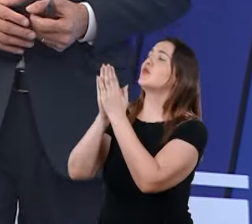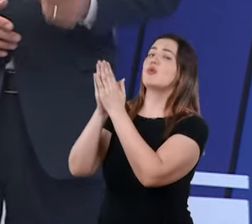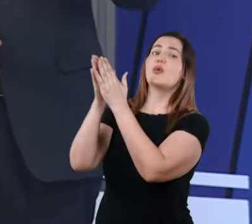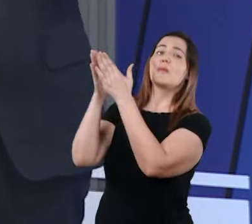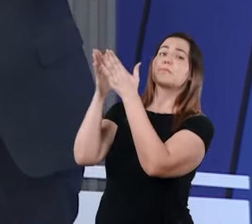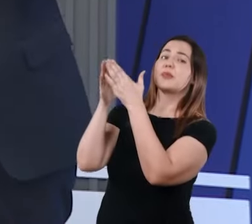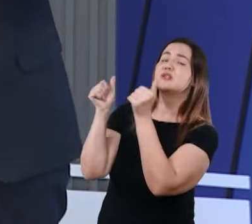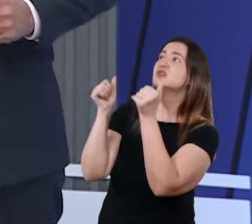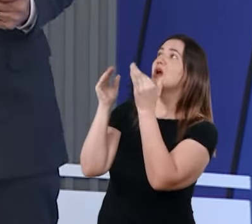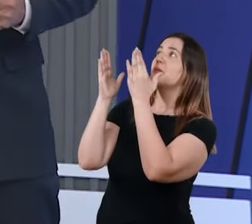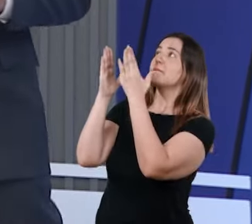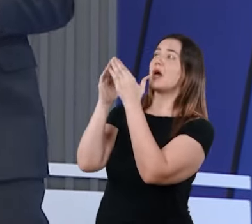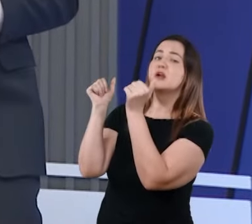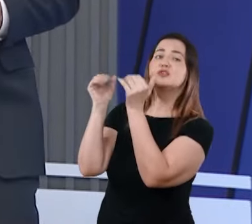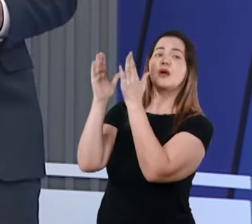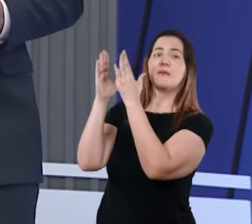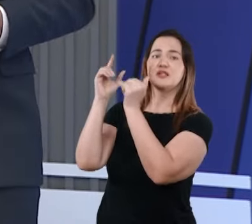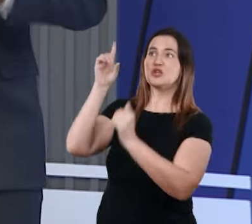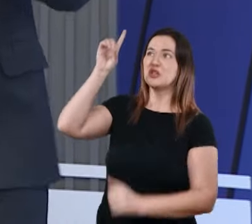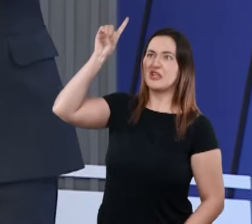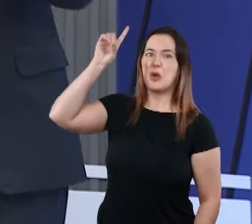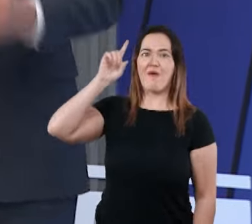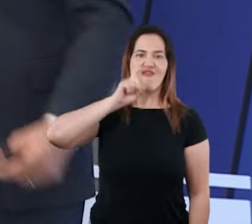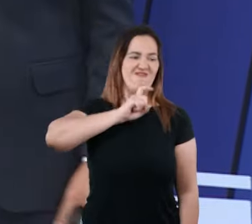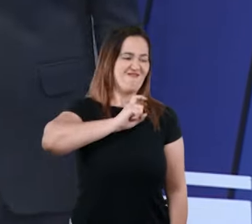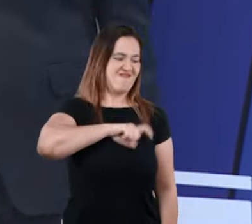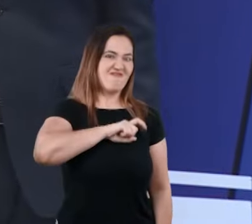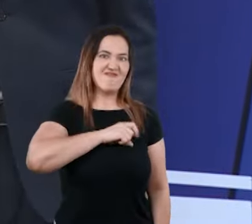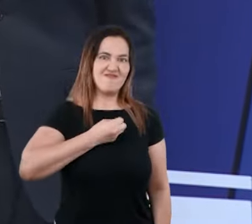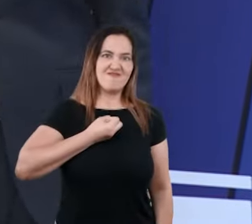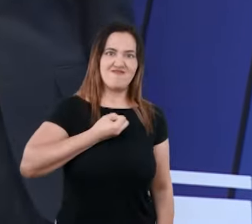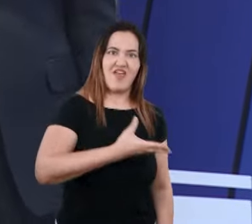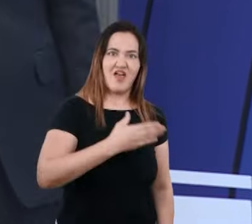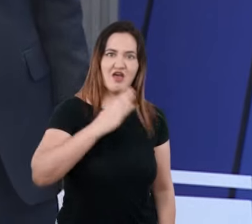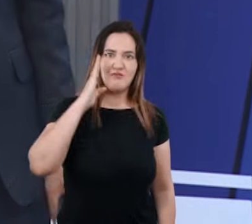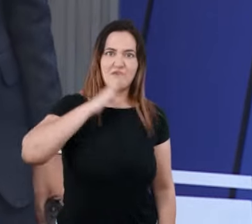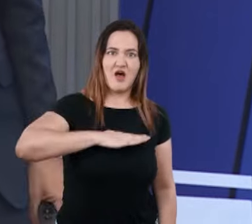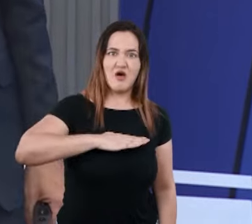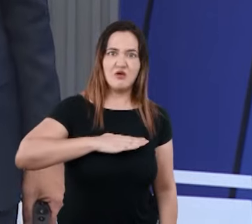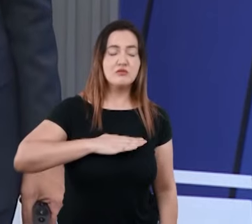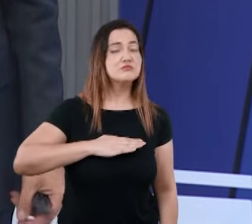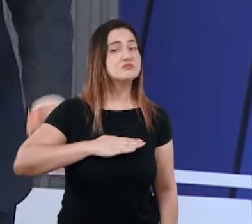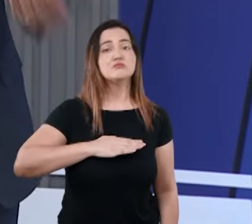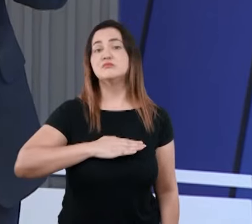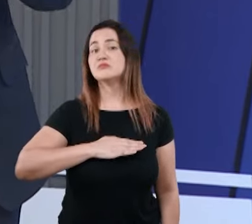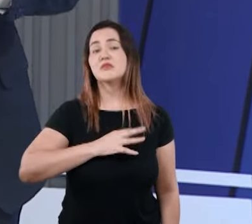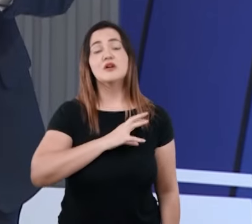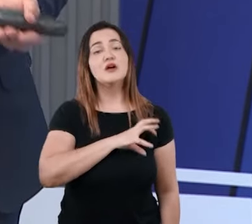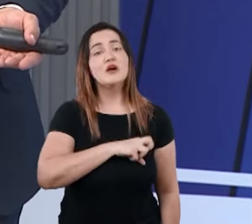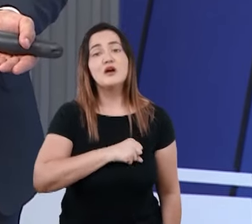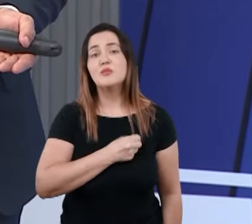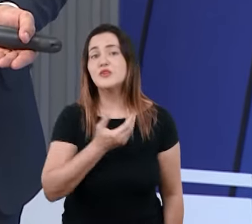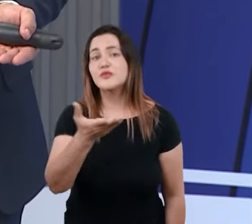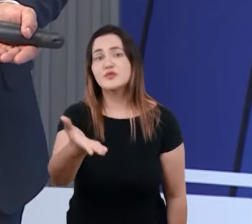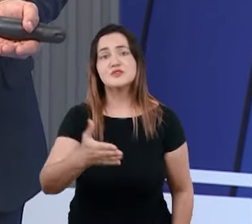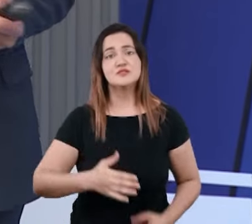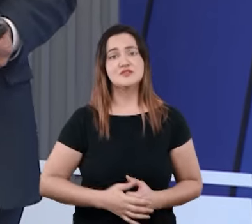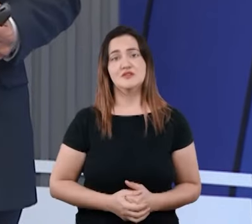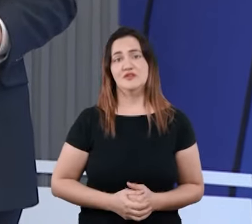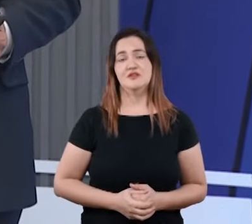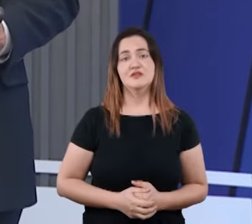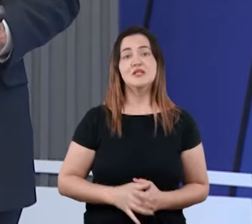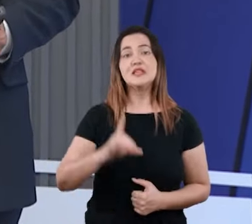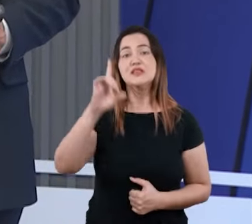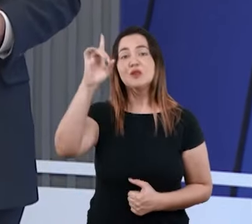Deus se importa com você. Ele se preocupa com aquilo que você está vivendo ou aquilo que você está fazendo nesse